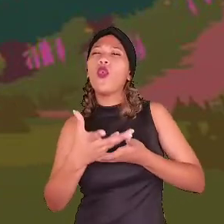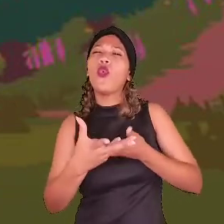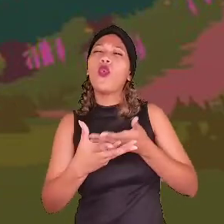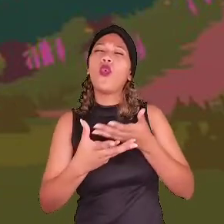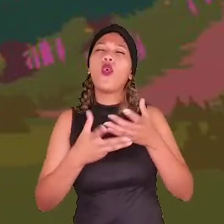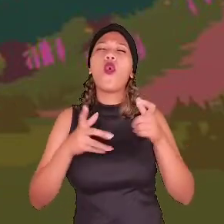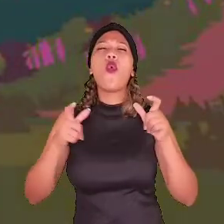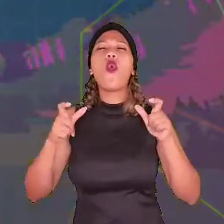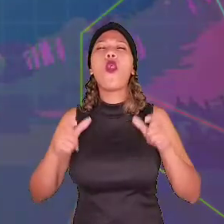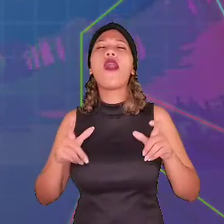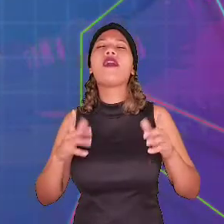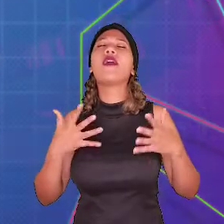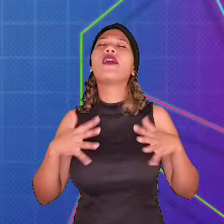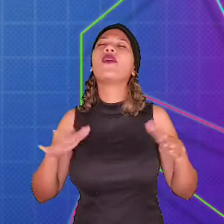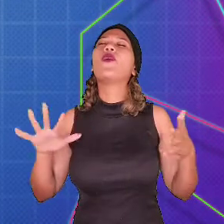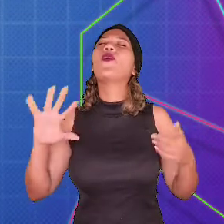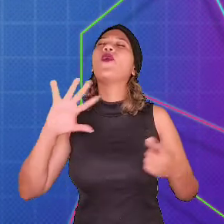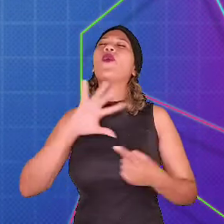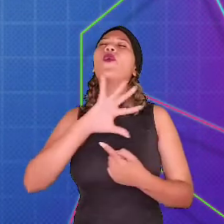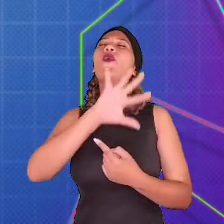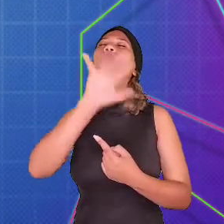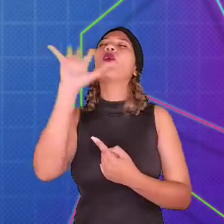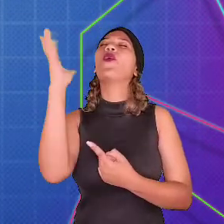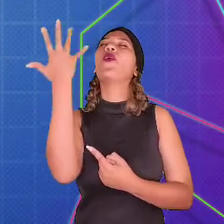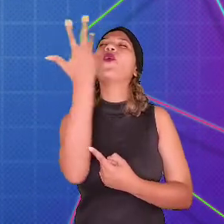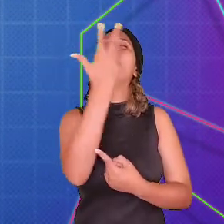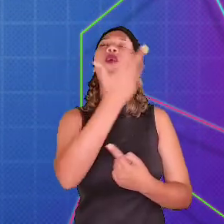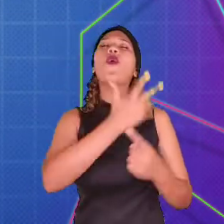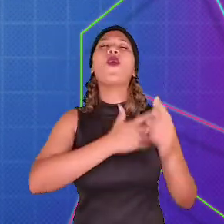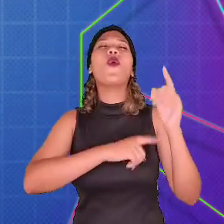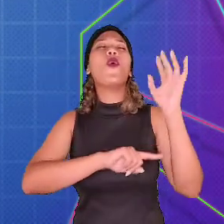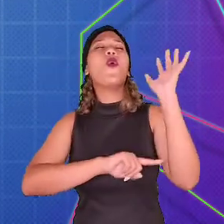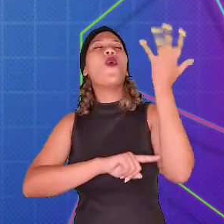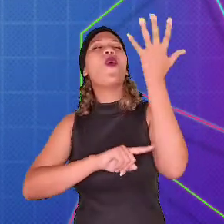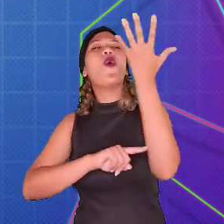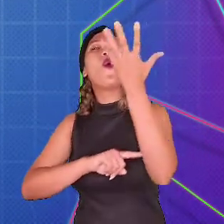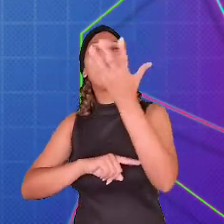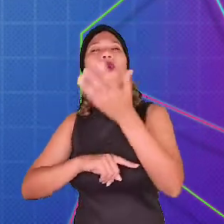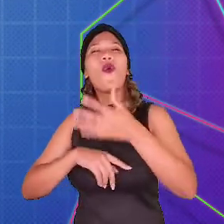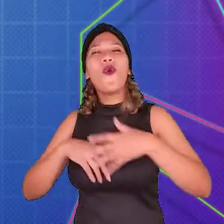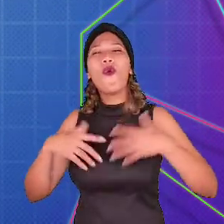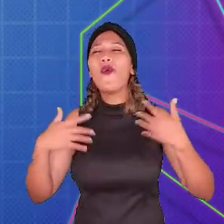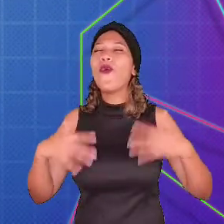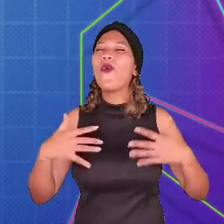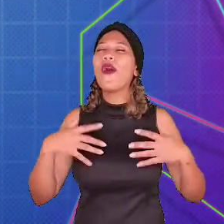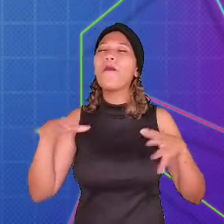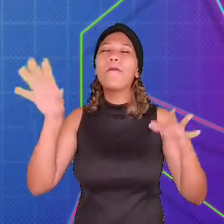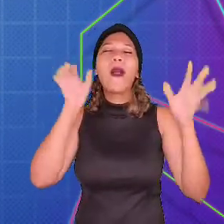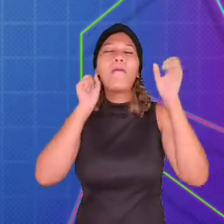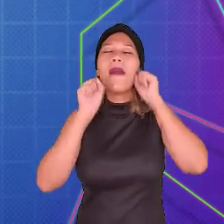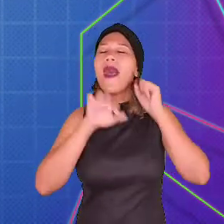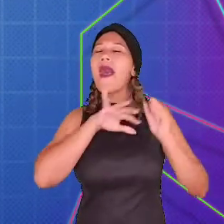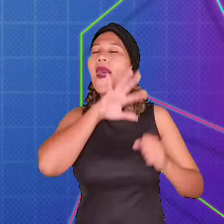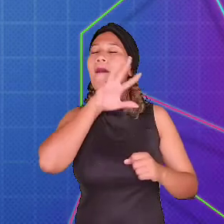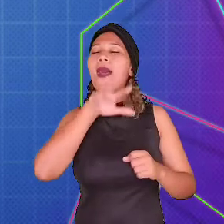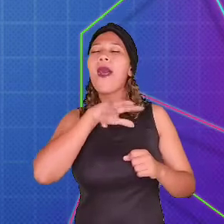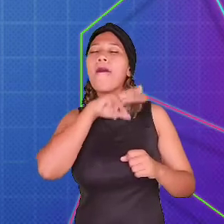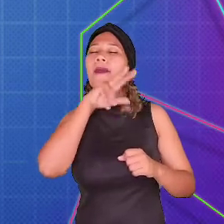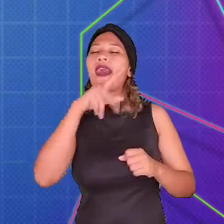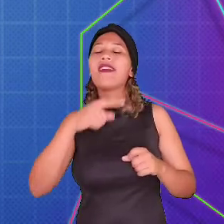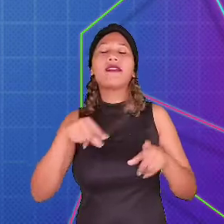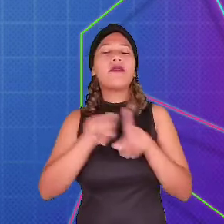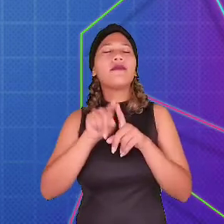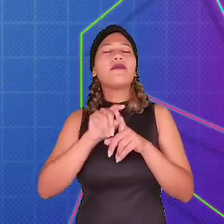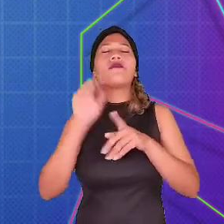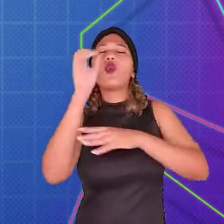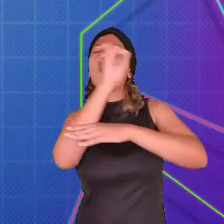dignos de quem está num lugar de natureza, pois dá para escutar diversos animais ao longo da exploração. Além disso, é um jogo que